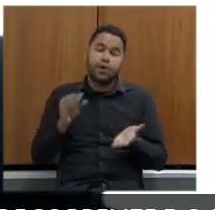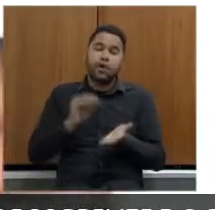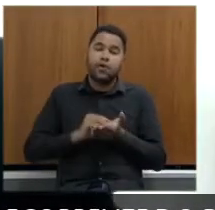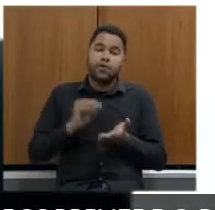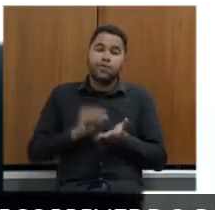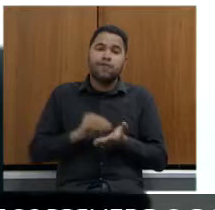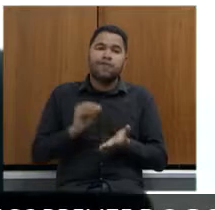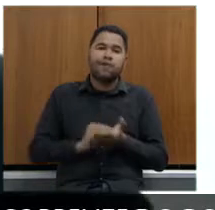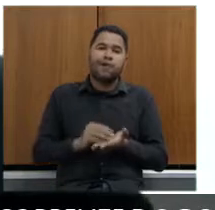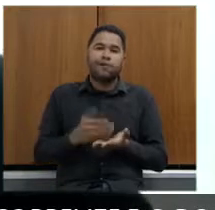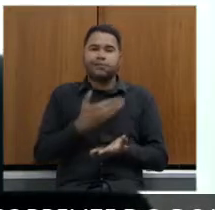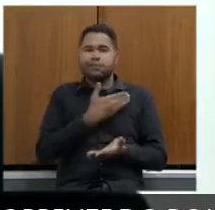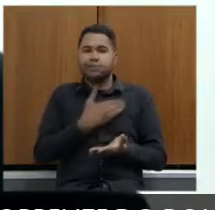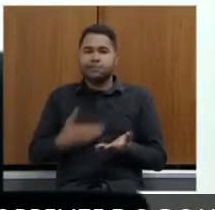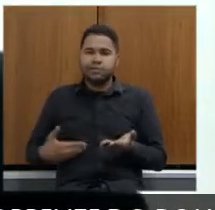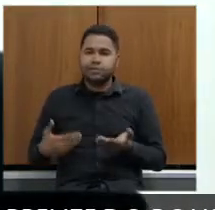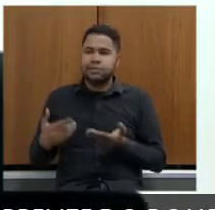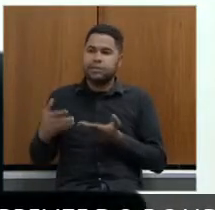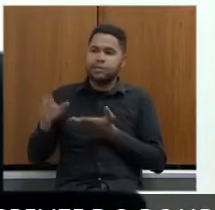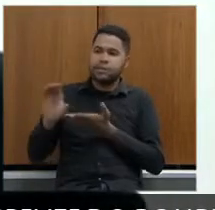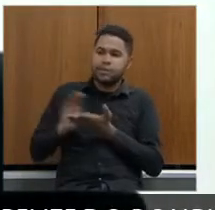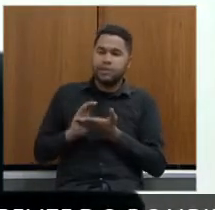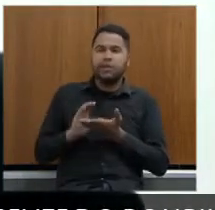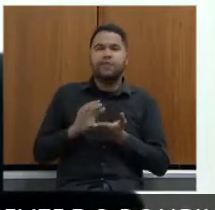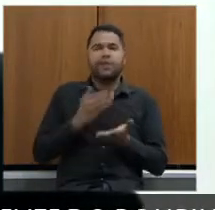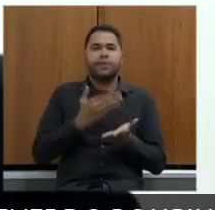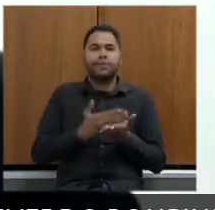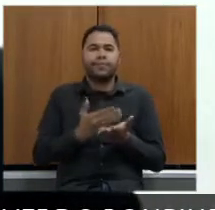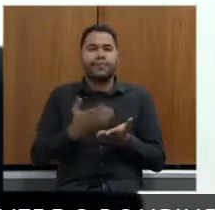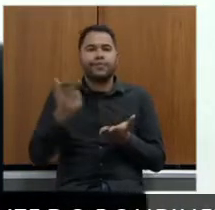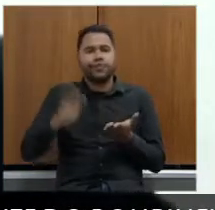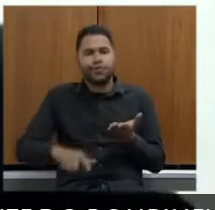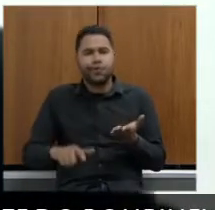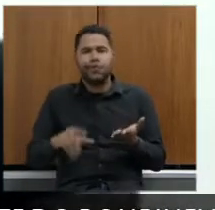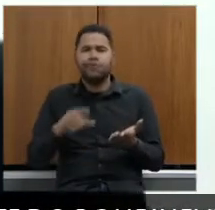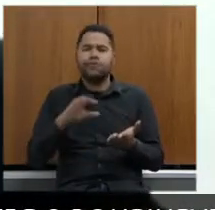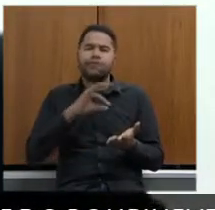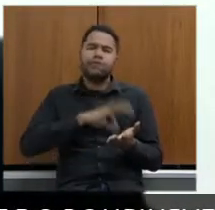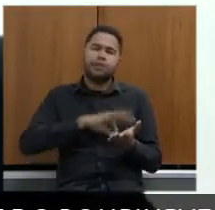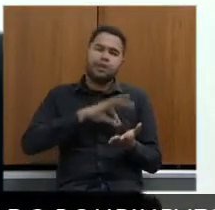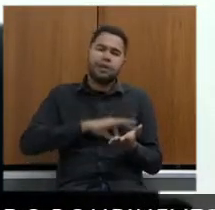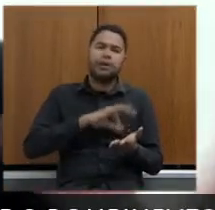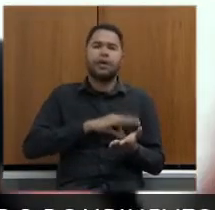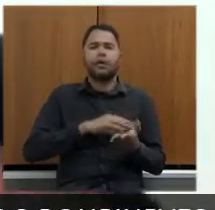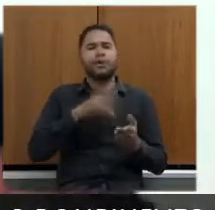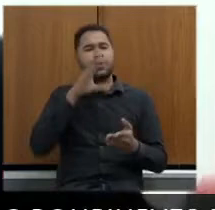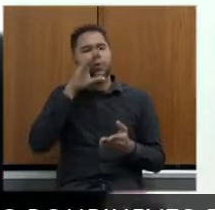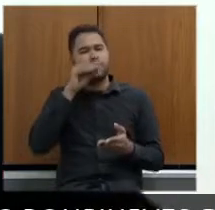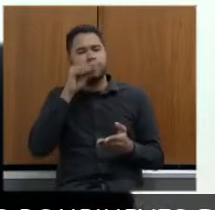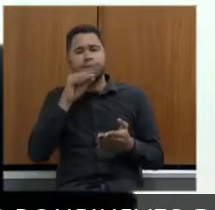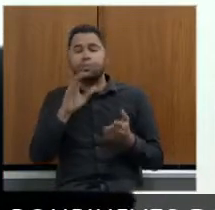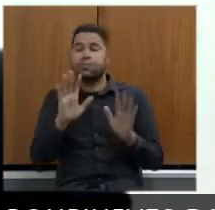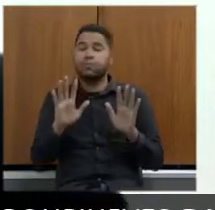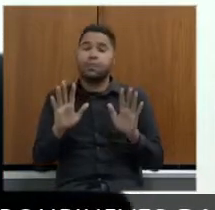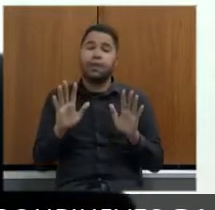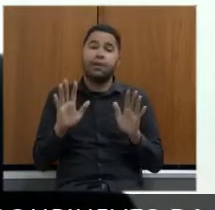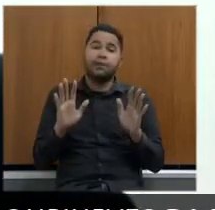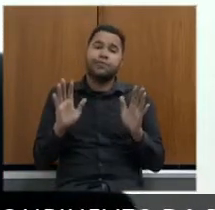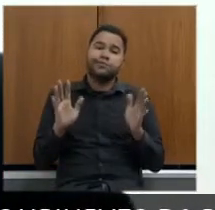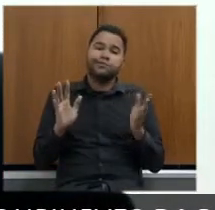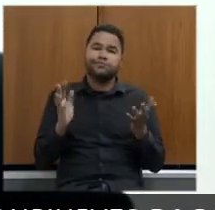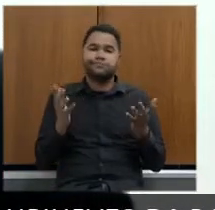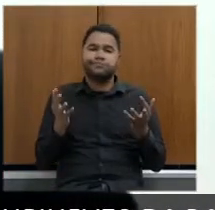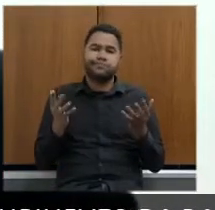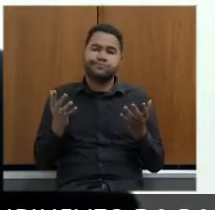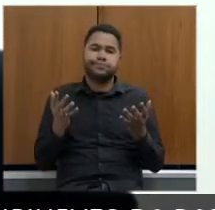receita o estado vai voltar parcelar salário de servidor vai enfim todas as projeções as melhores eram catastróficas e